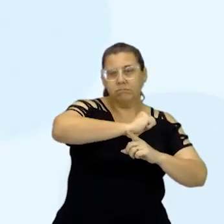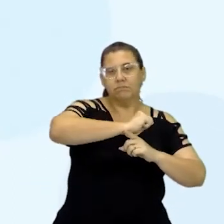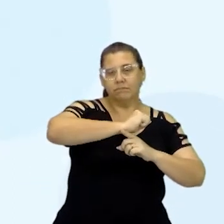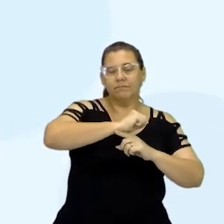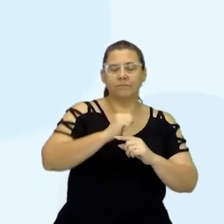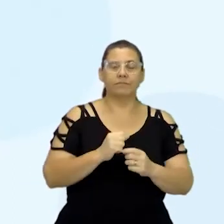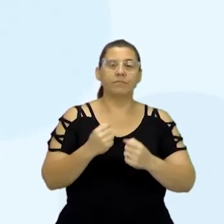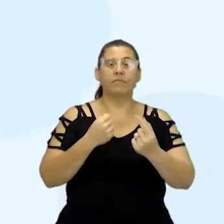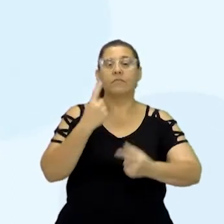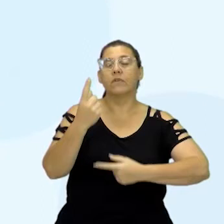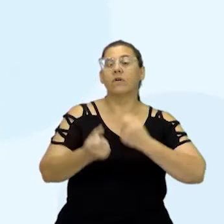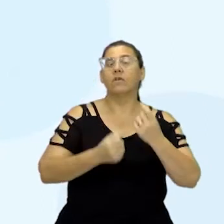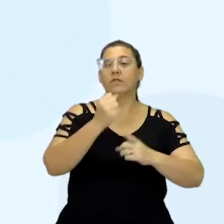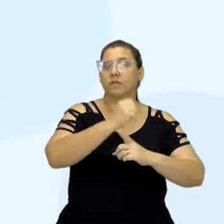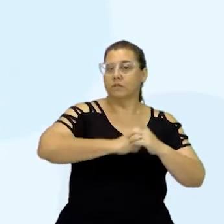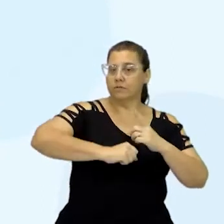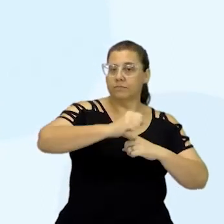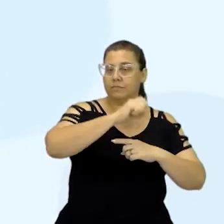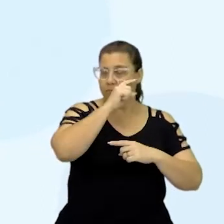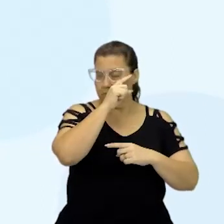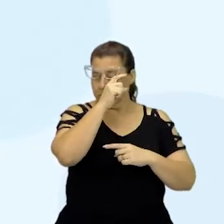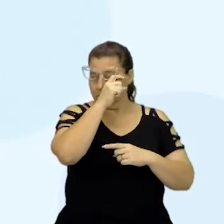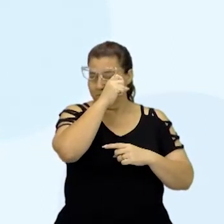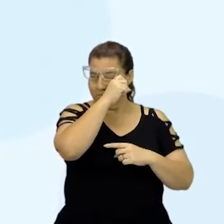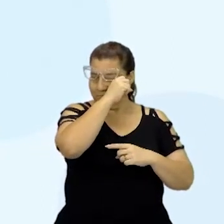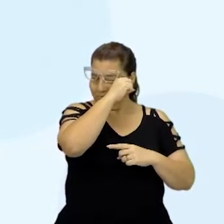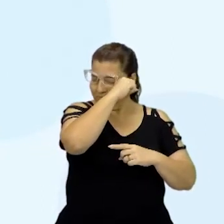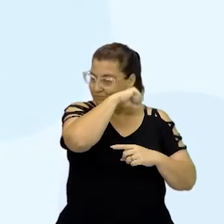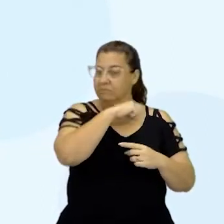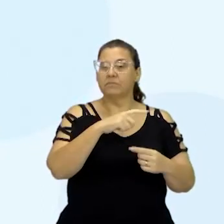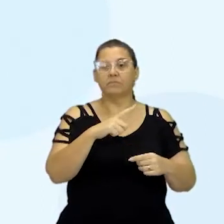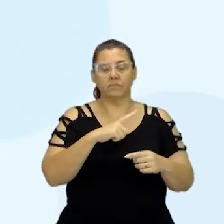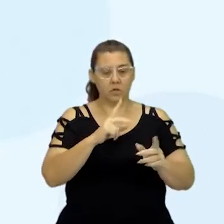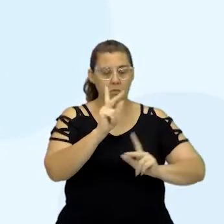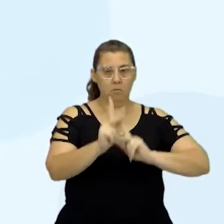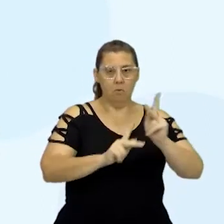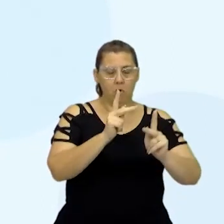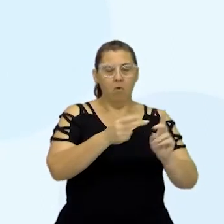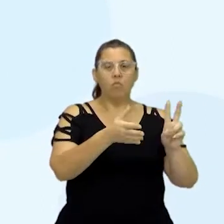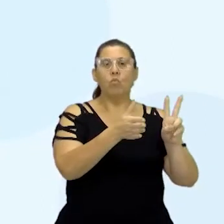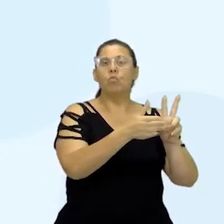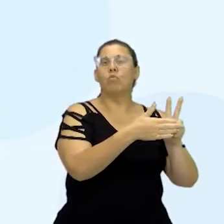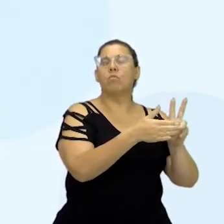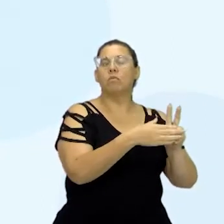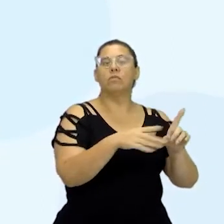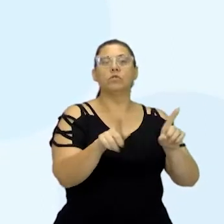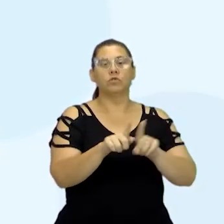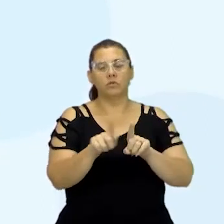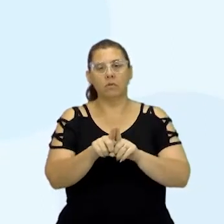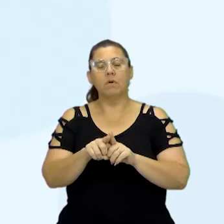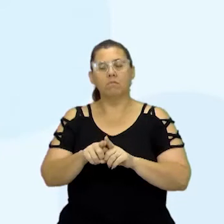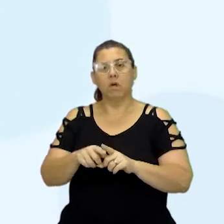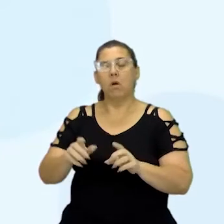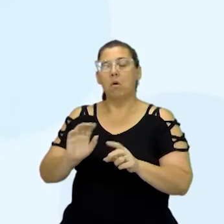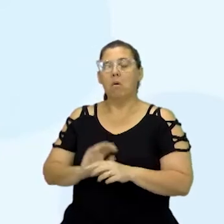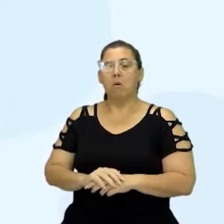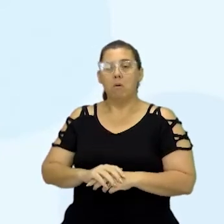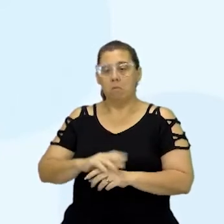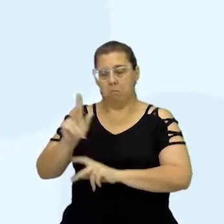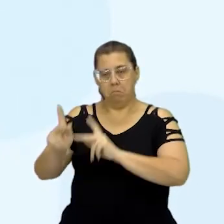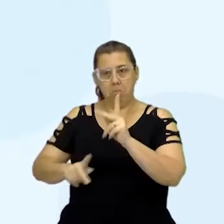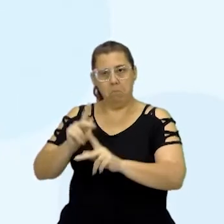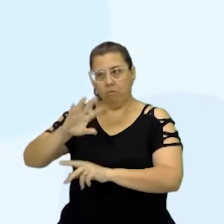ó, distintas sociedades, sociedades aí diferentes, incluindo os povos indígenas originários e os povos africanos. Vamos